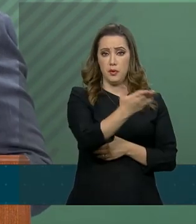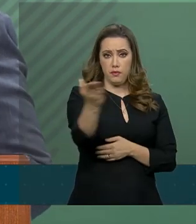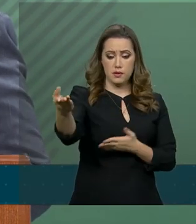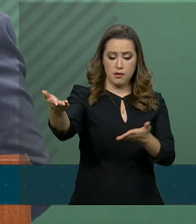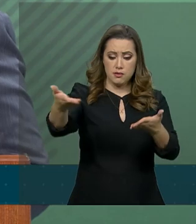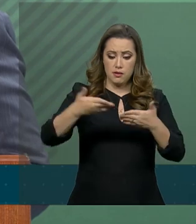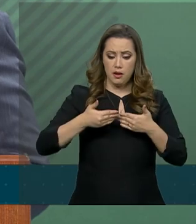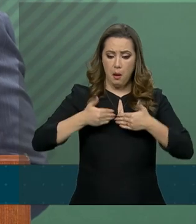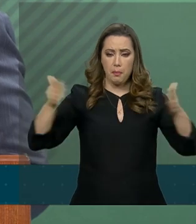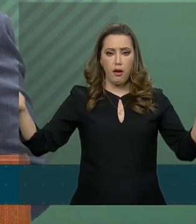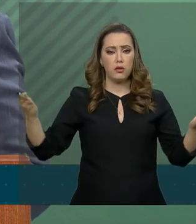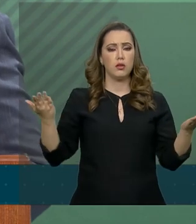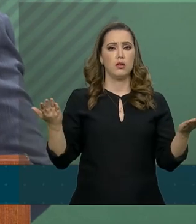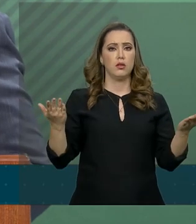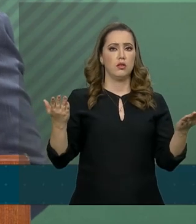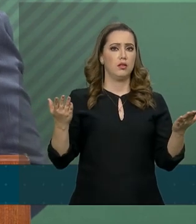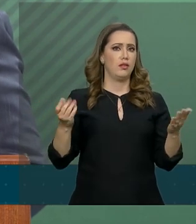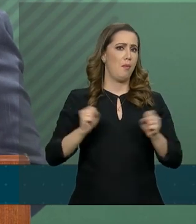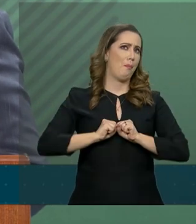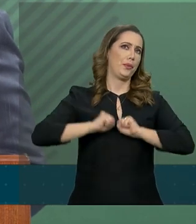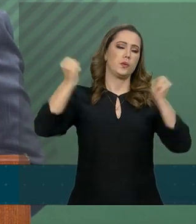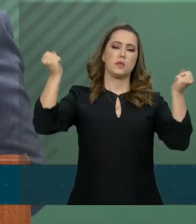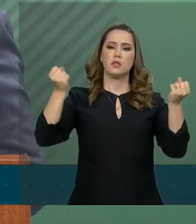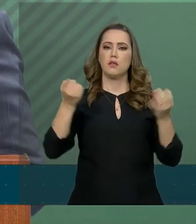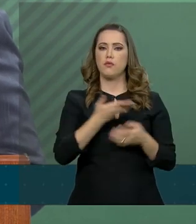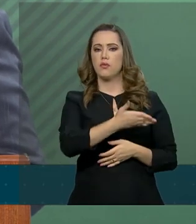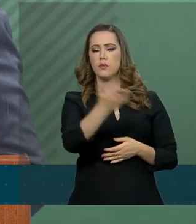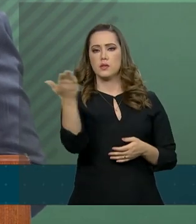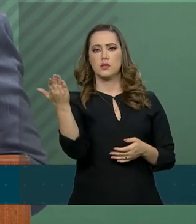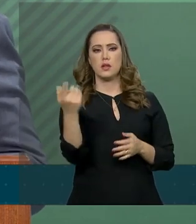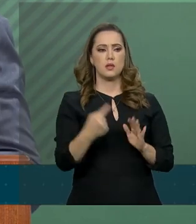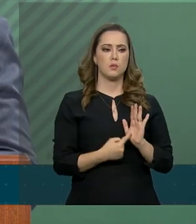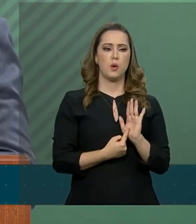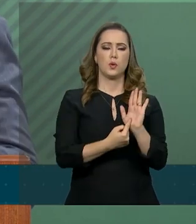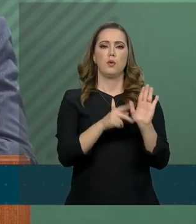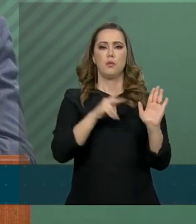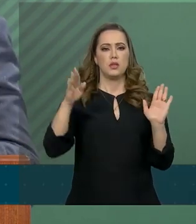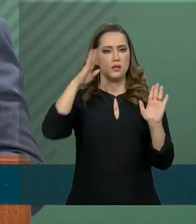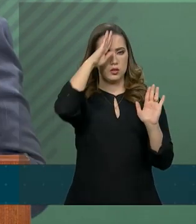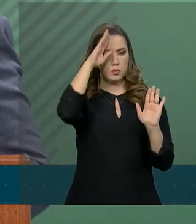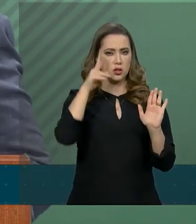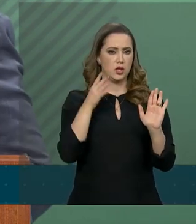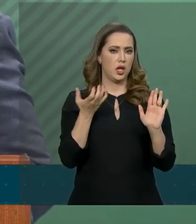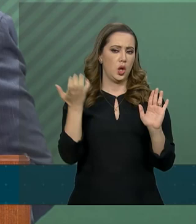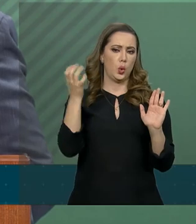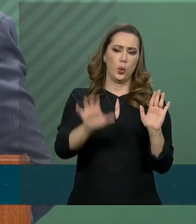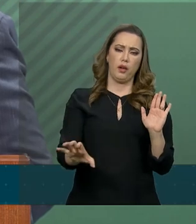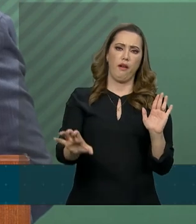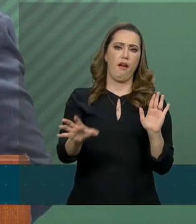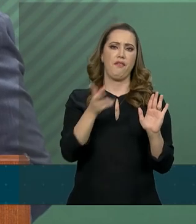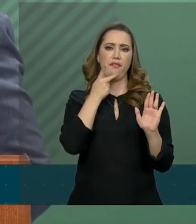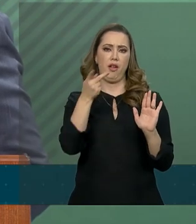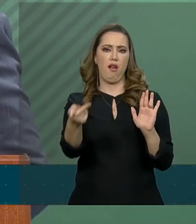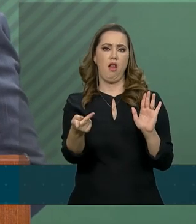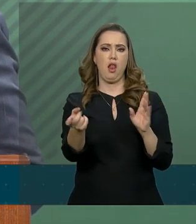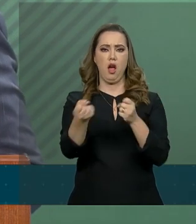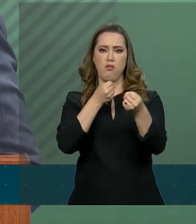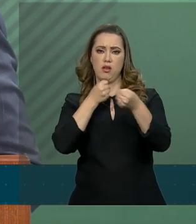praticamente impossível que vocês coloquem o presidente como uma pessoa que não está aberta à imprensa.